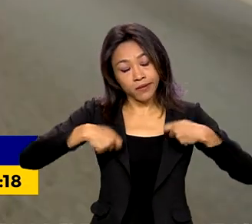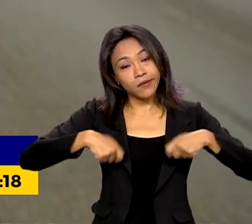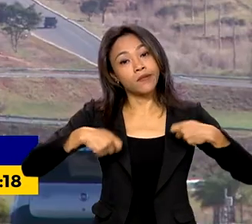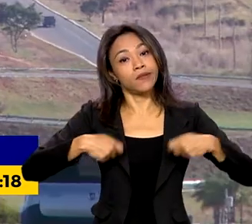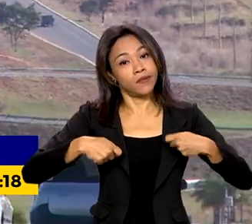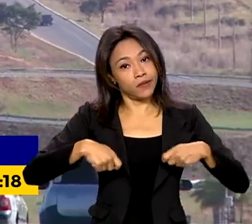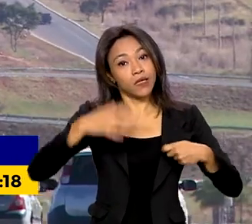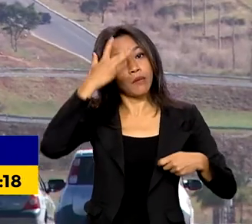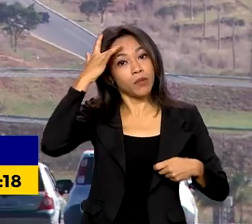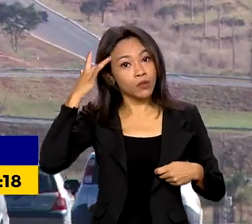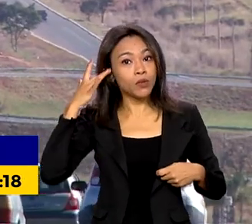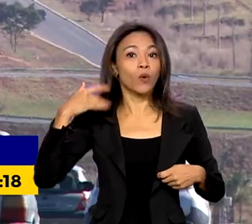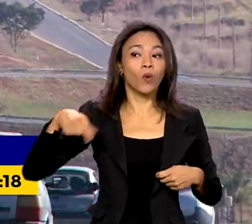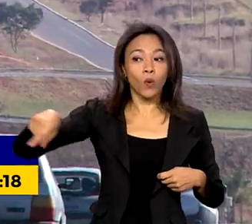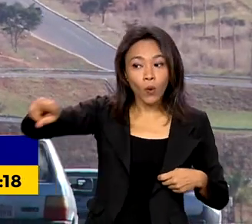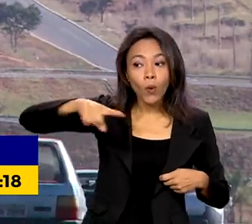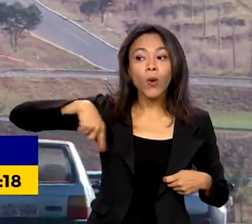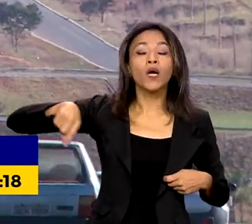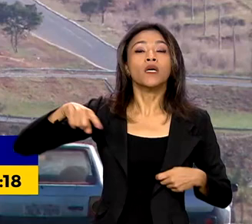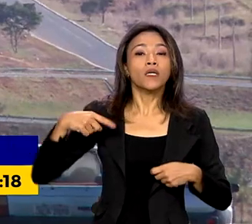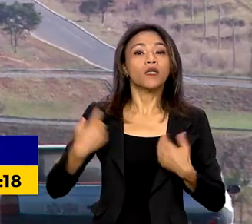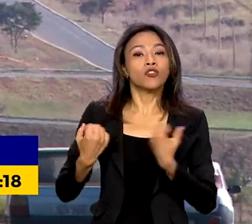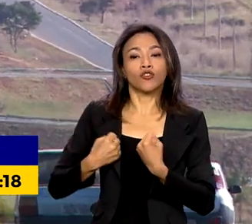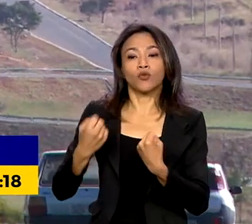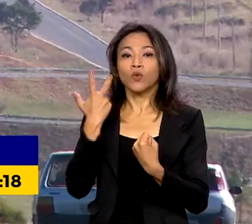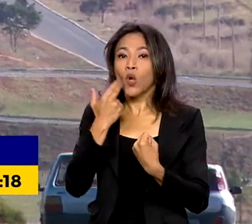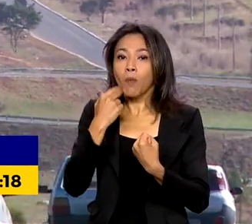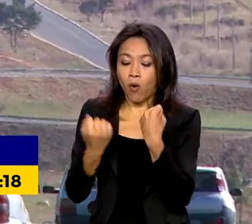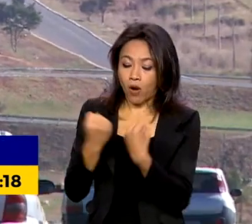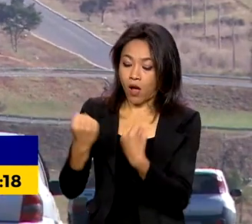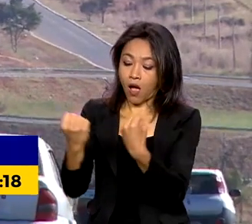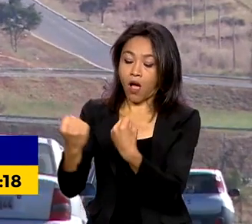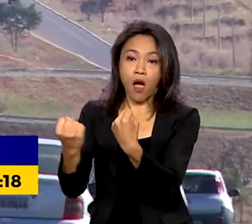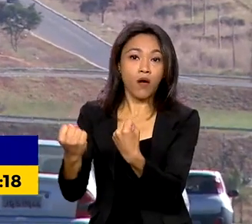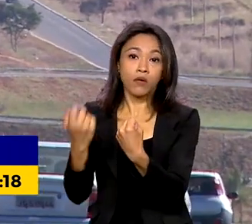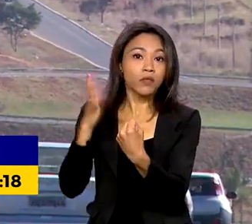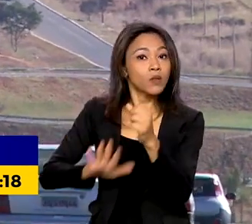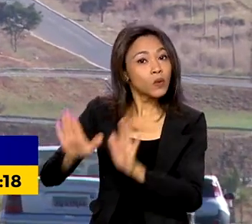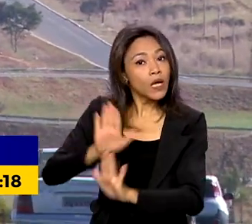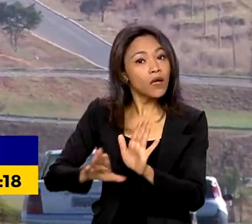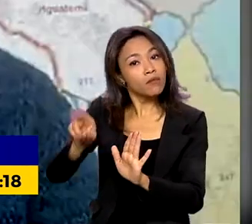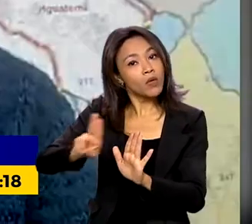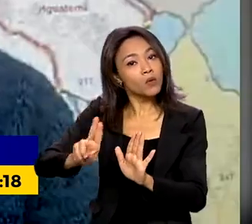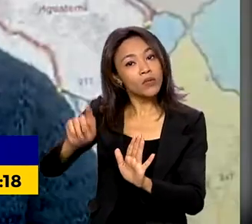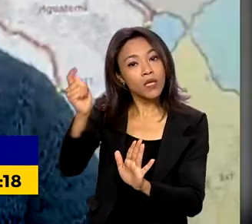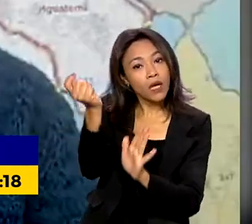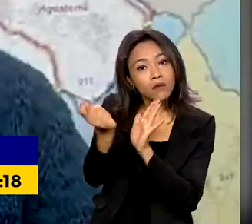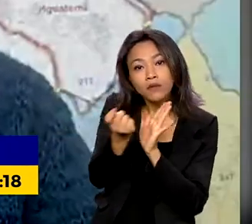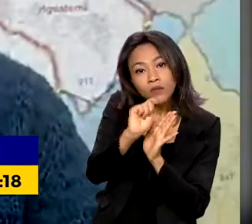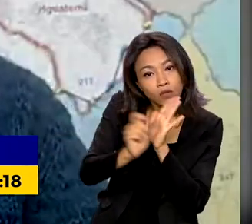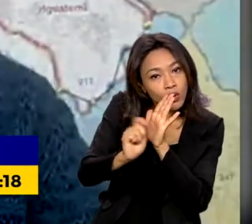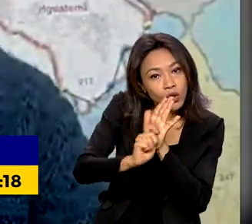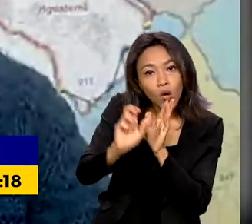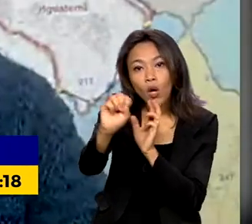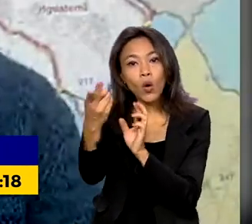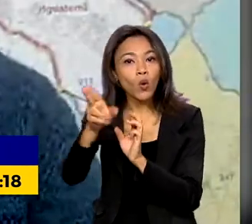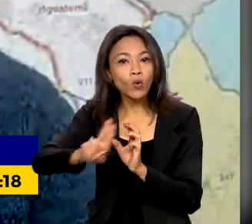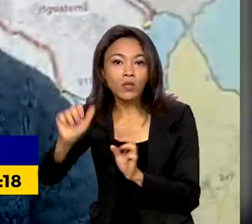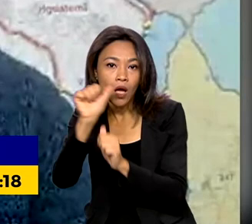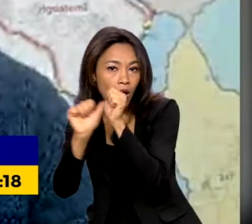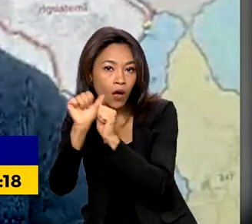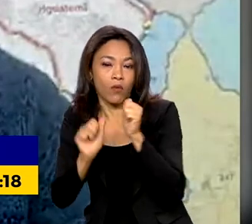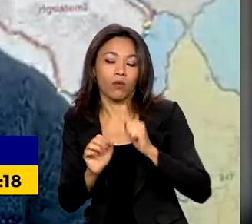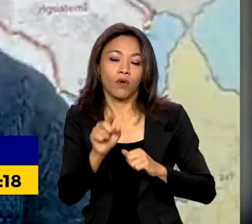comum, que também está nas estradas, seja cuidadoso e não use drogas ou álcool. O exame eu acho que ele é positivo.